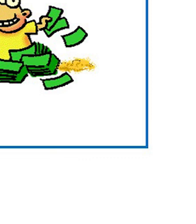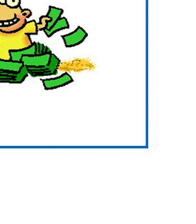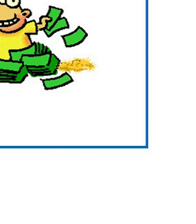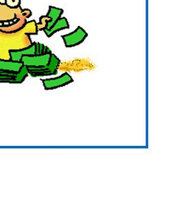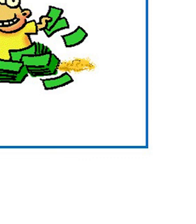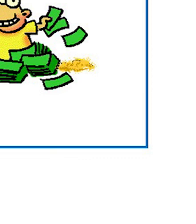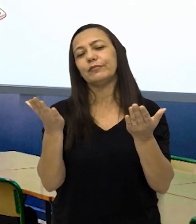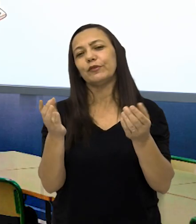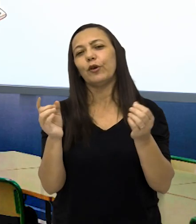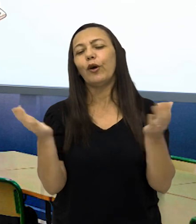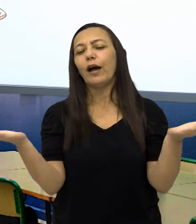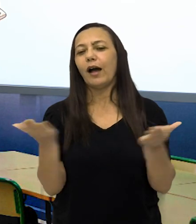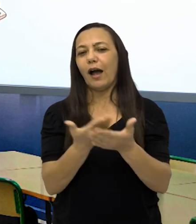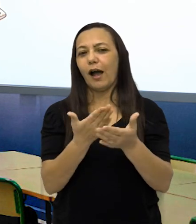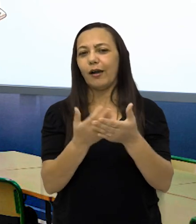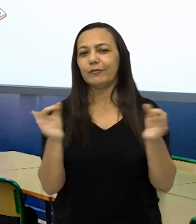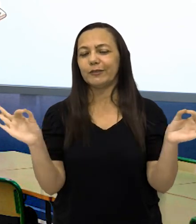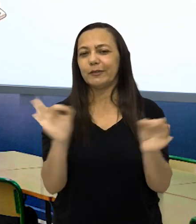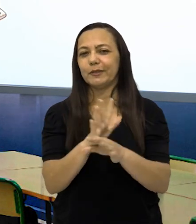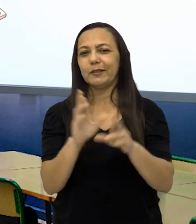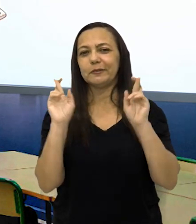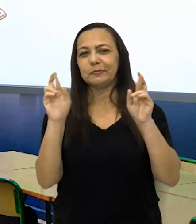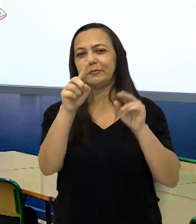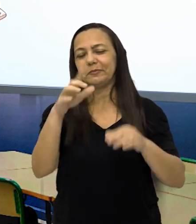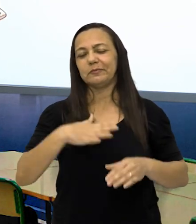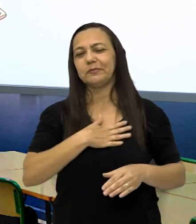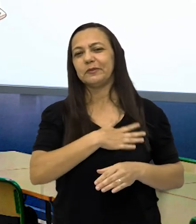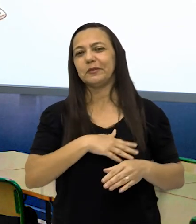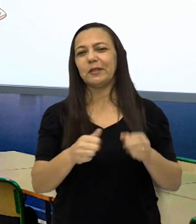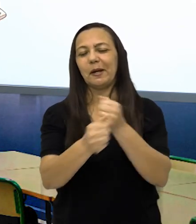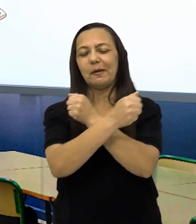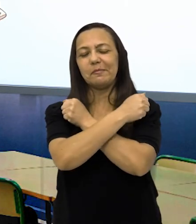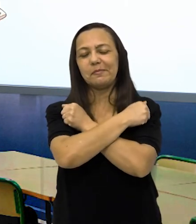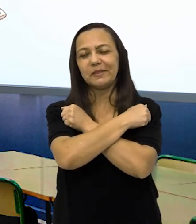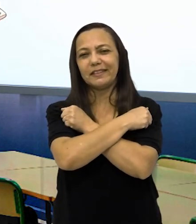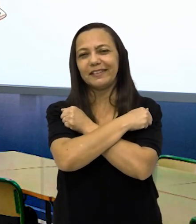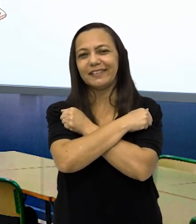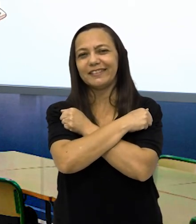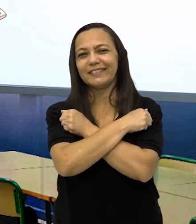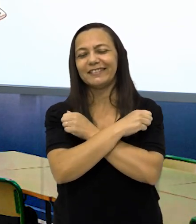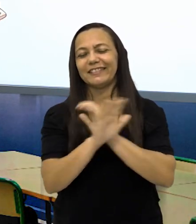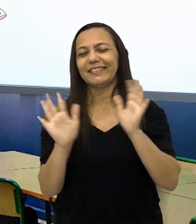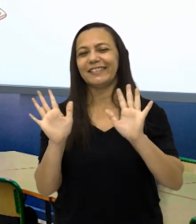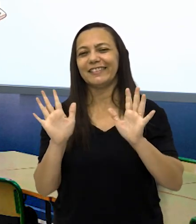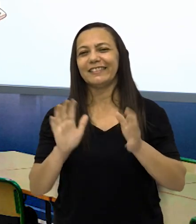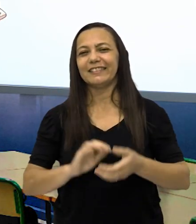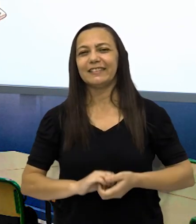E por hoje é só. Espero que tenham gostado. Um abraço e até a próxima aula. abraço até próxima